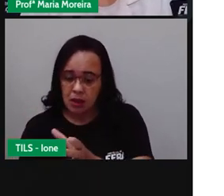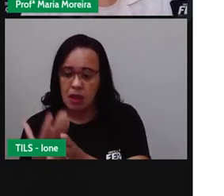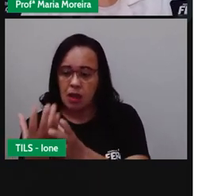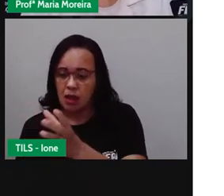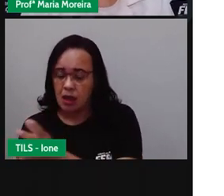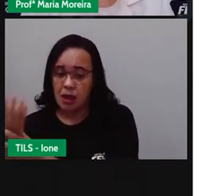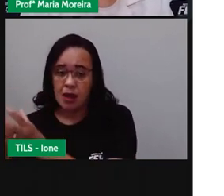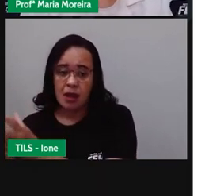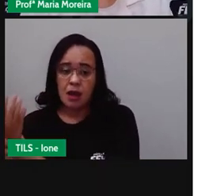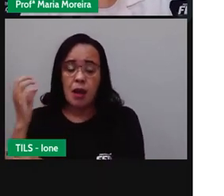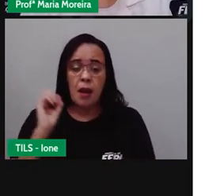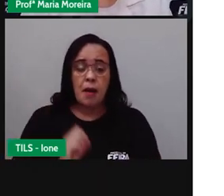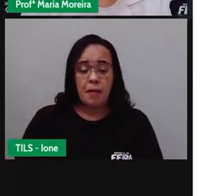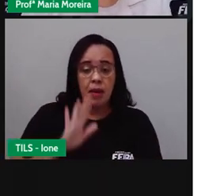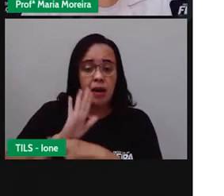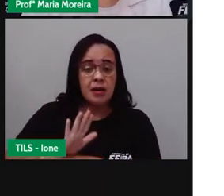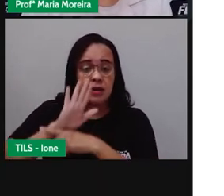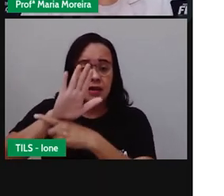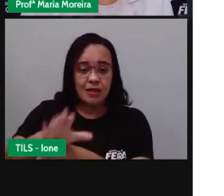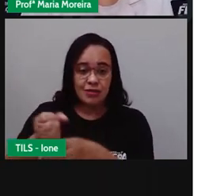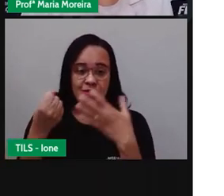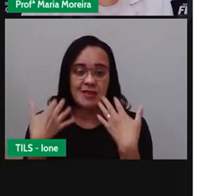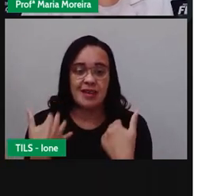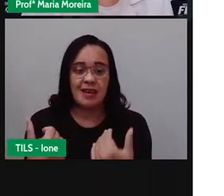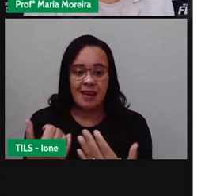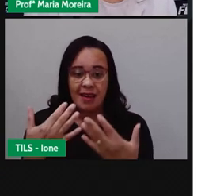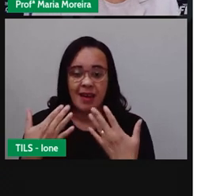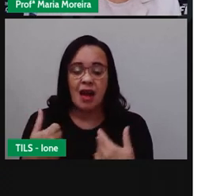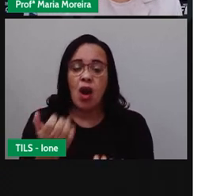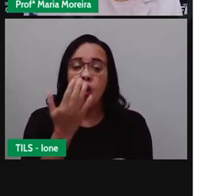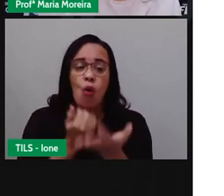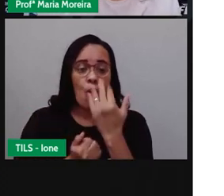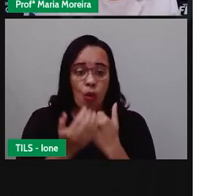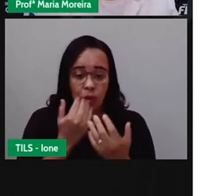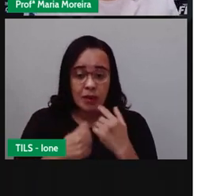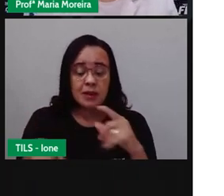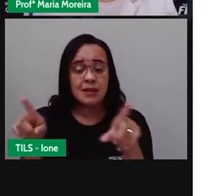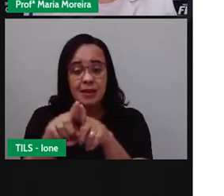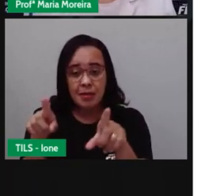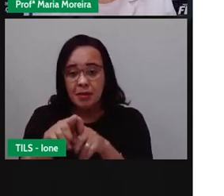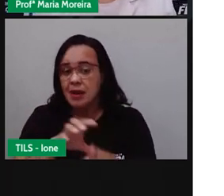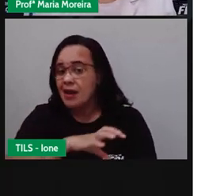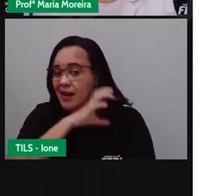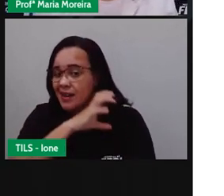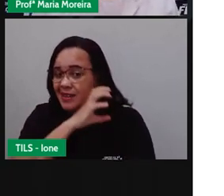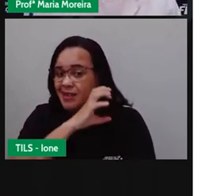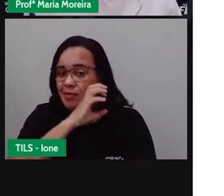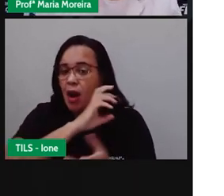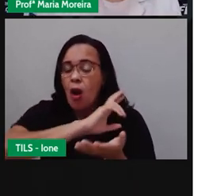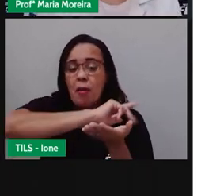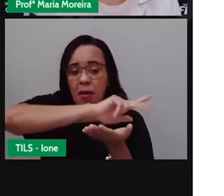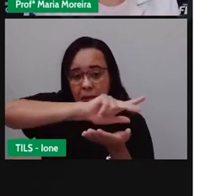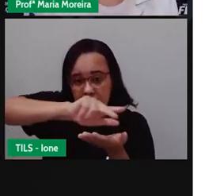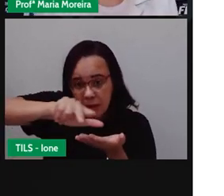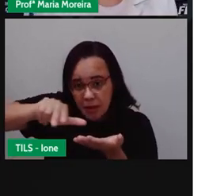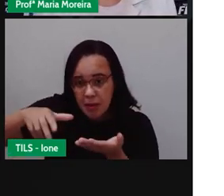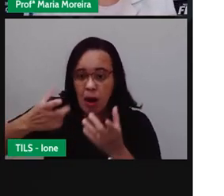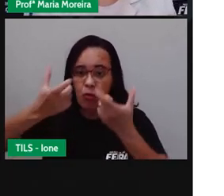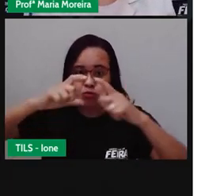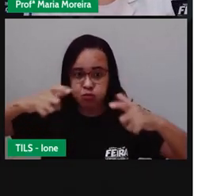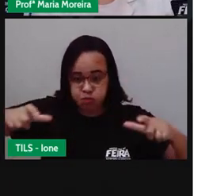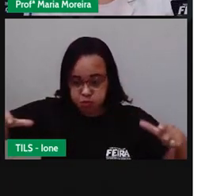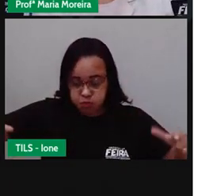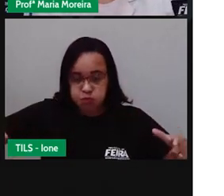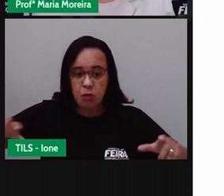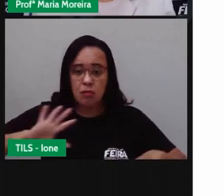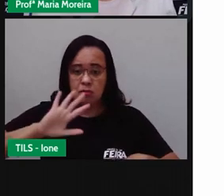Plantações. Ou abastecer rebanhos, por exemplo. E aí, começa a se mudar a paisagem, começa a se mudar a natureza com